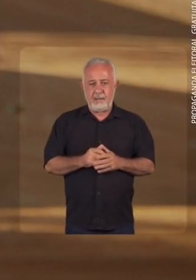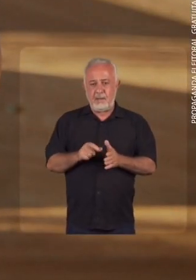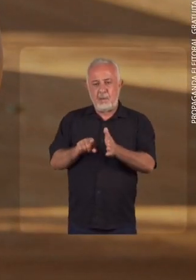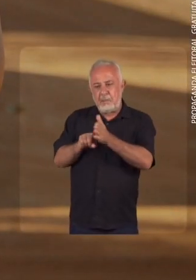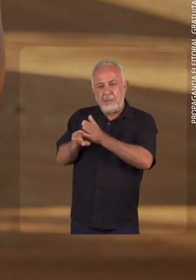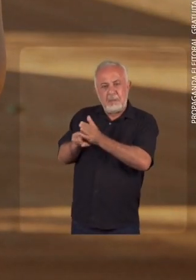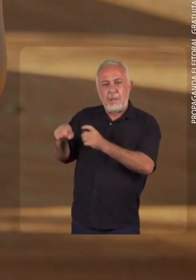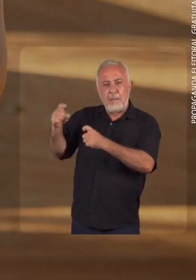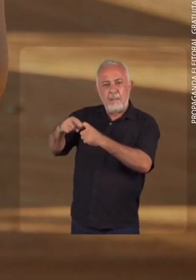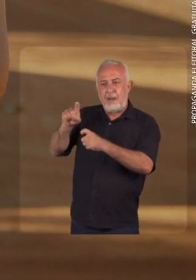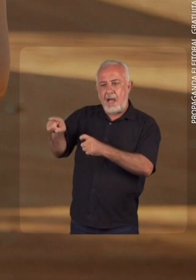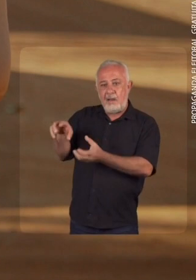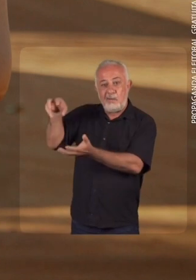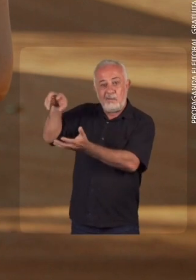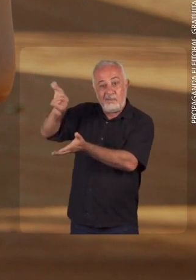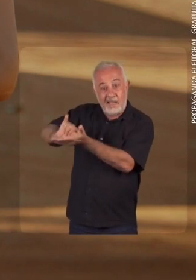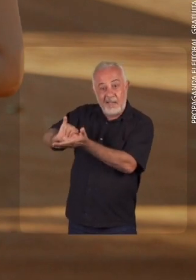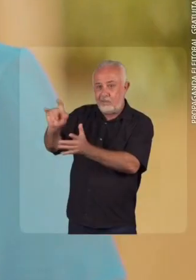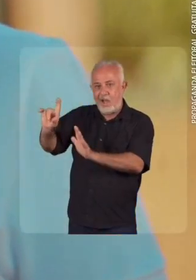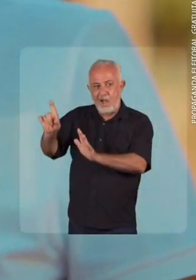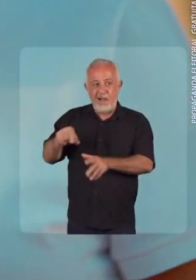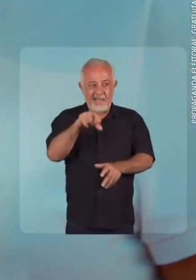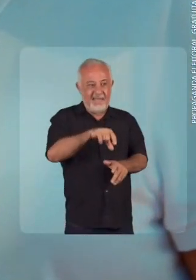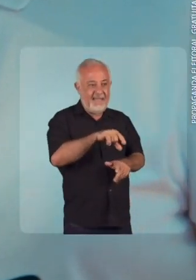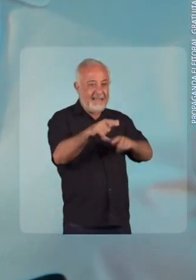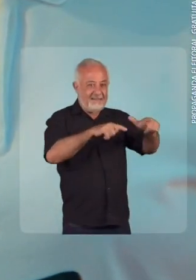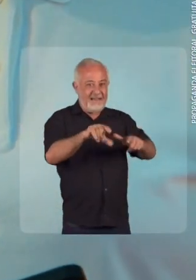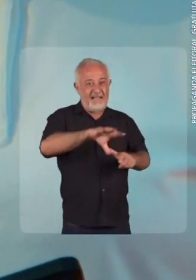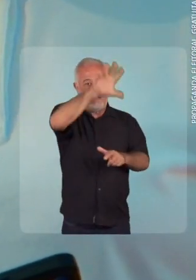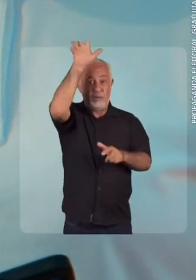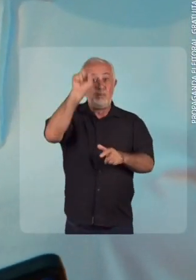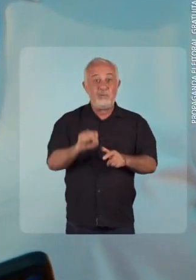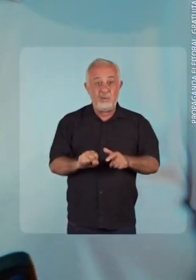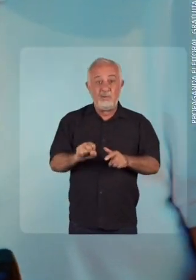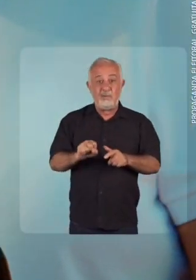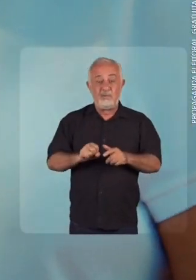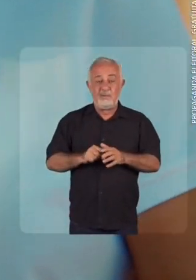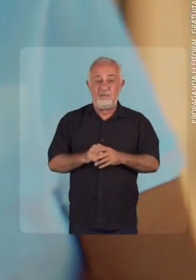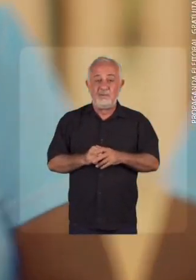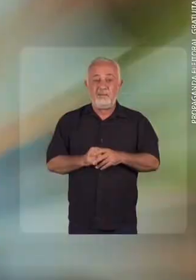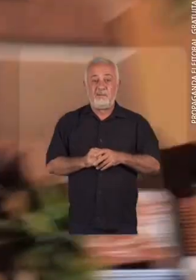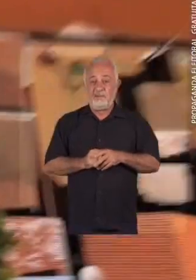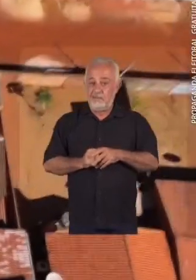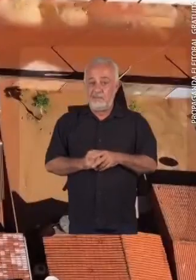Chega de passar maquiagem lá no centro da cidade. Bora botar para trabalhar aqui na região sul.